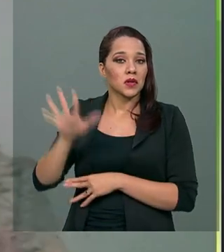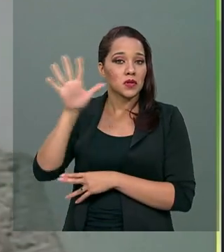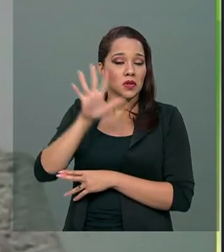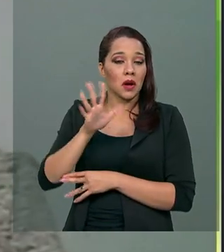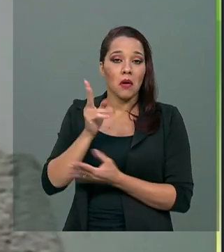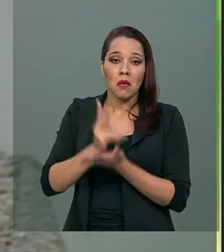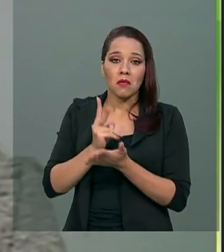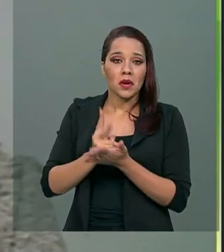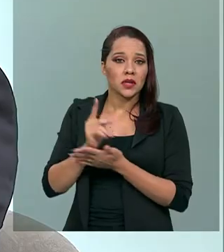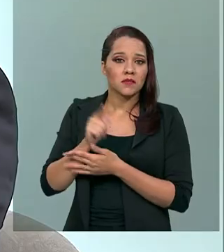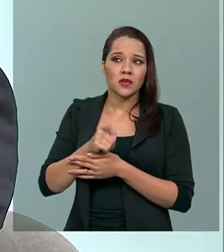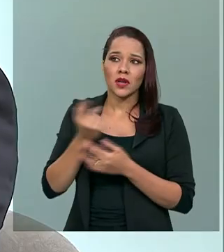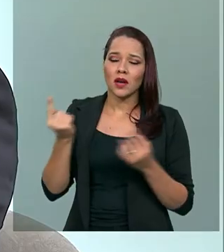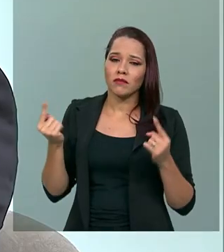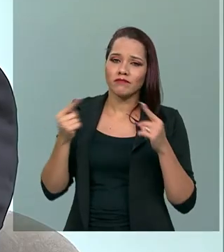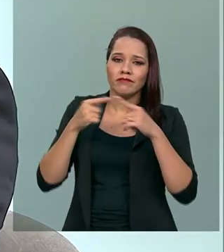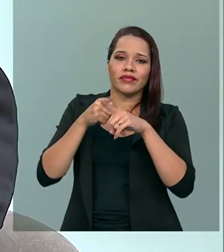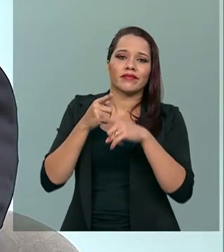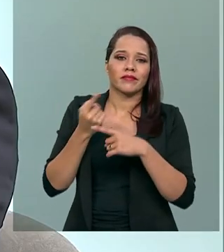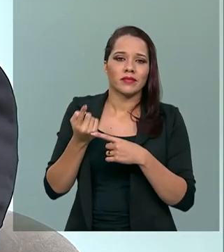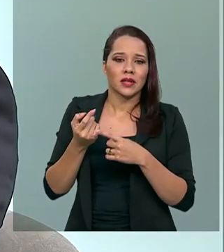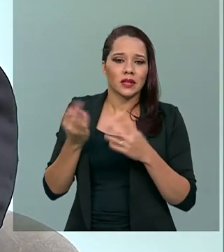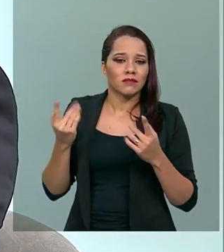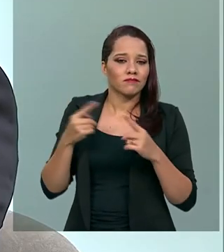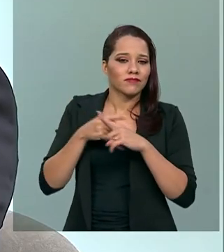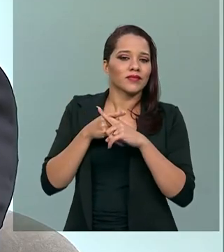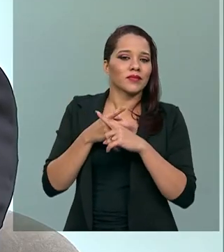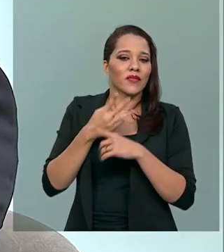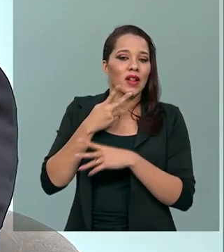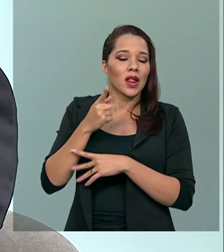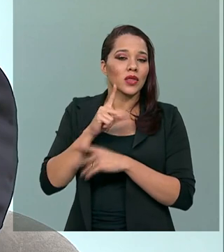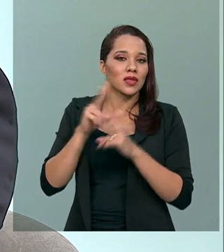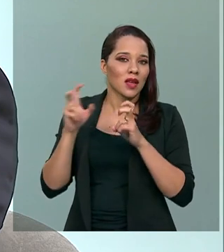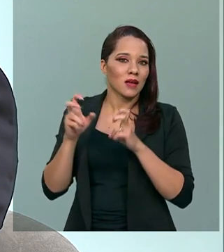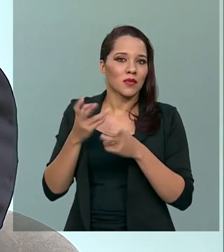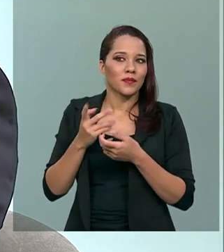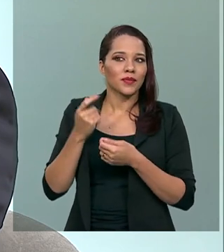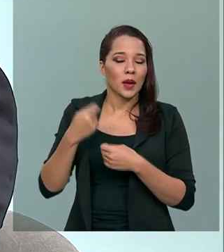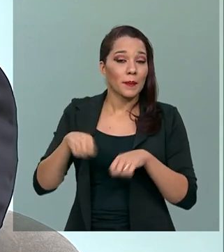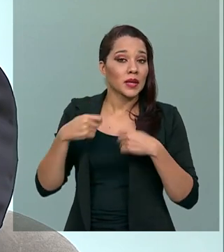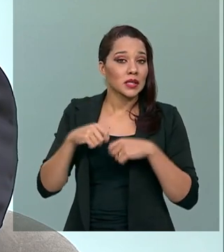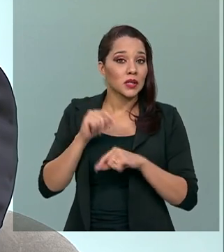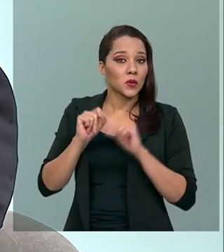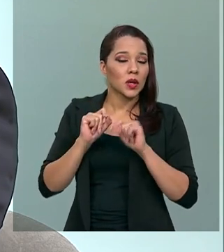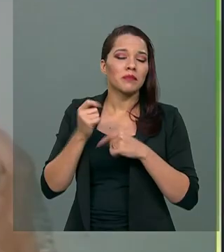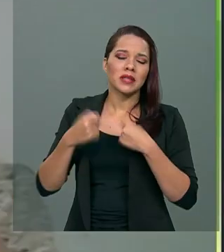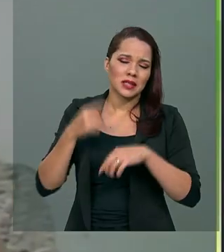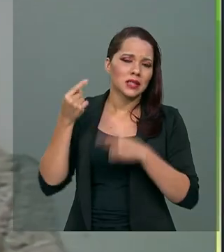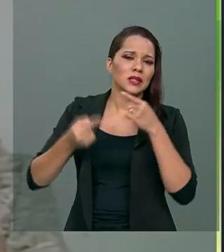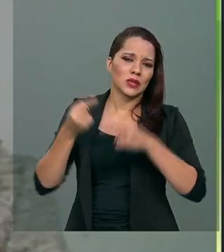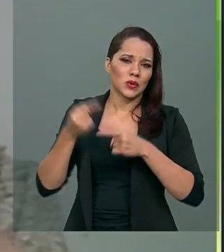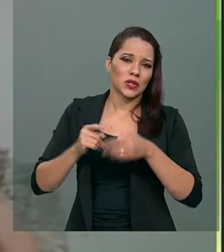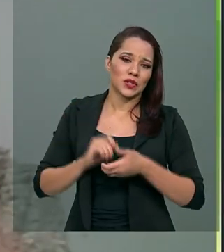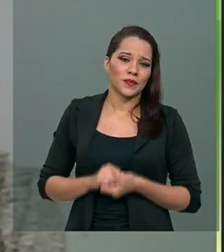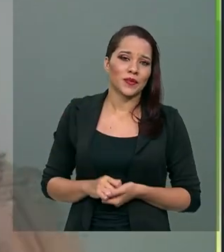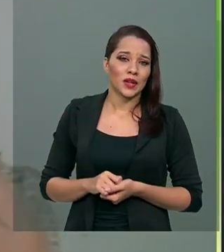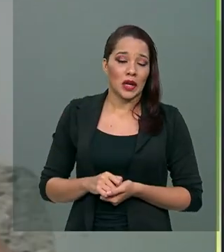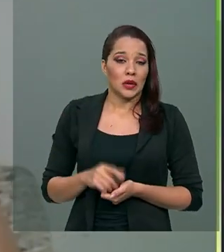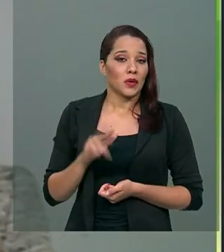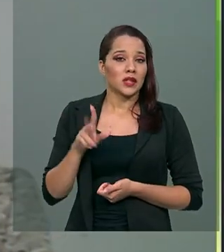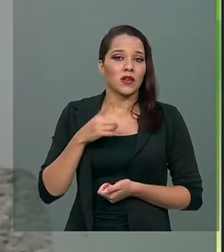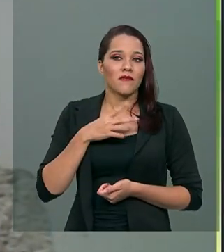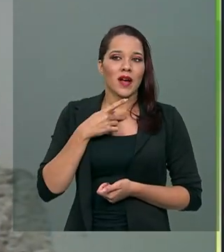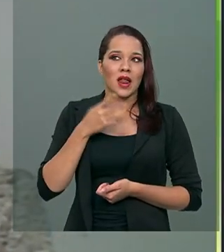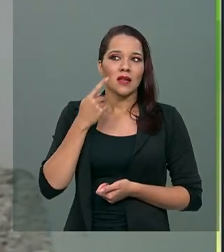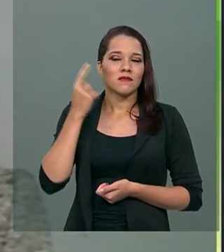ainda que de forma transversa, não vou usar outro termo, mas assim, é preciso discutir isso. Não adianta eu pensar